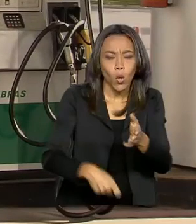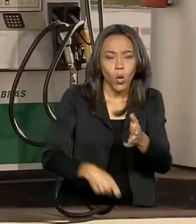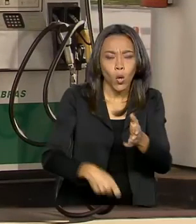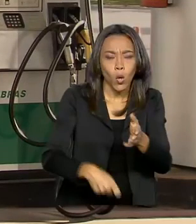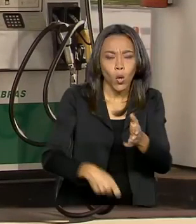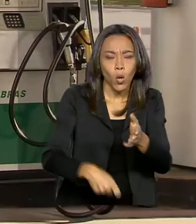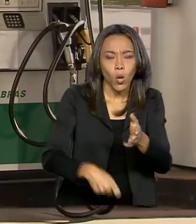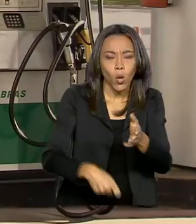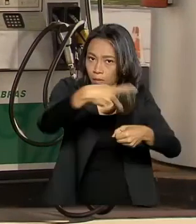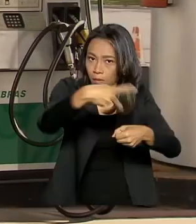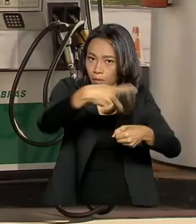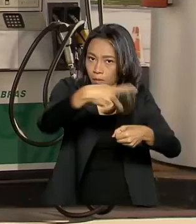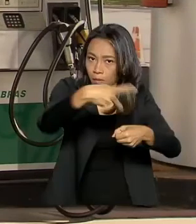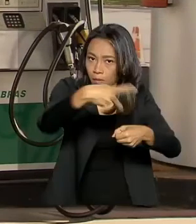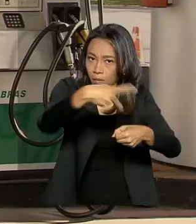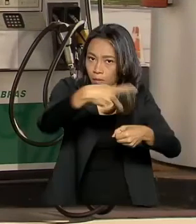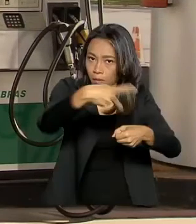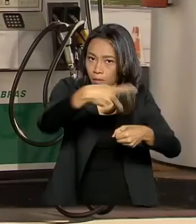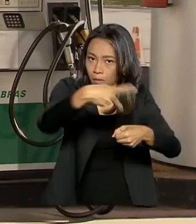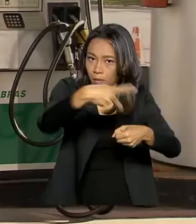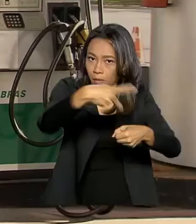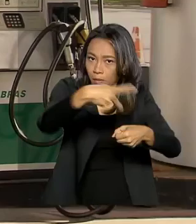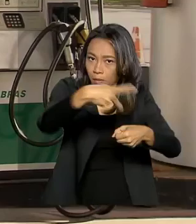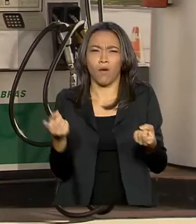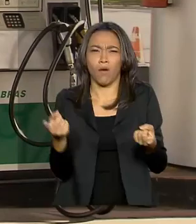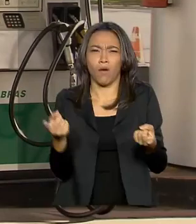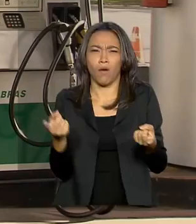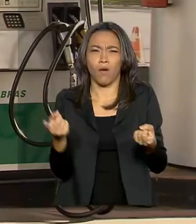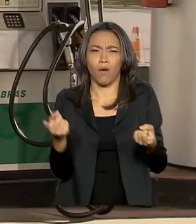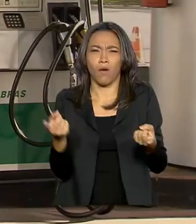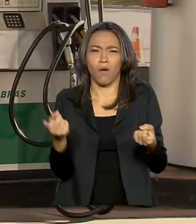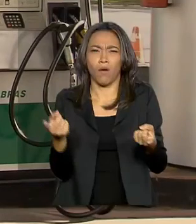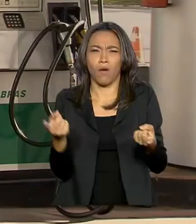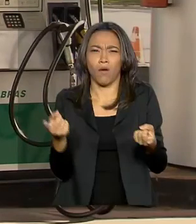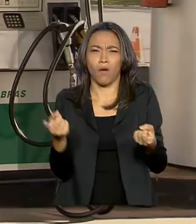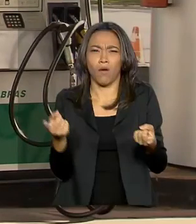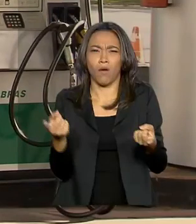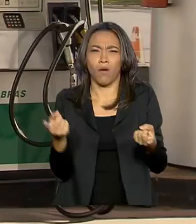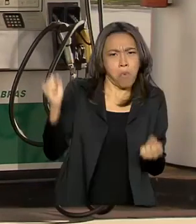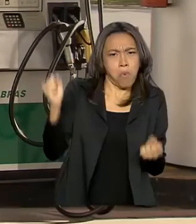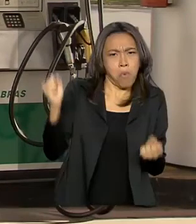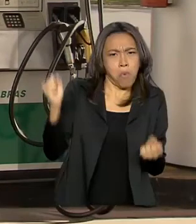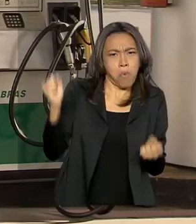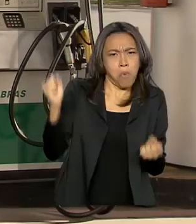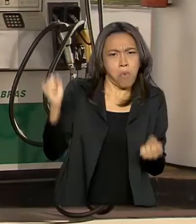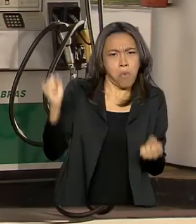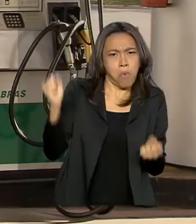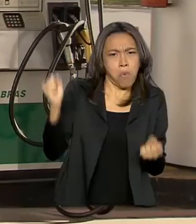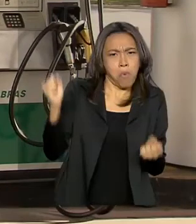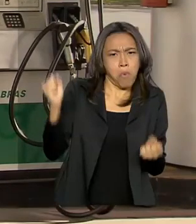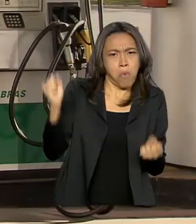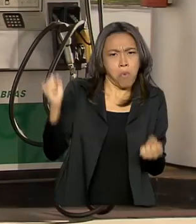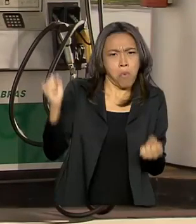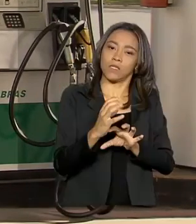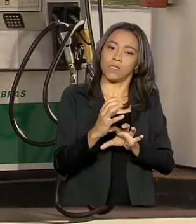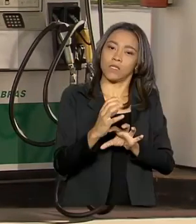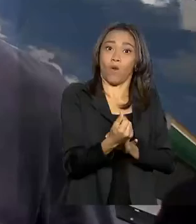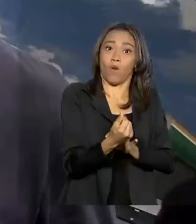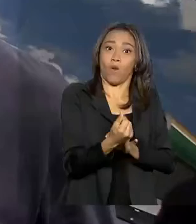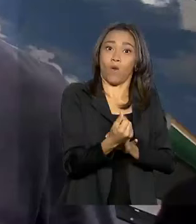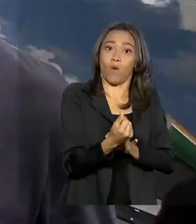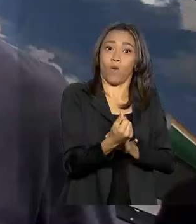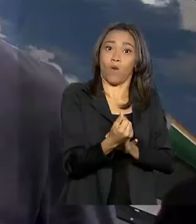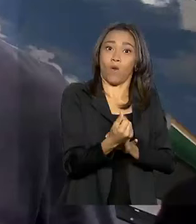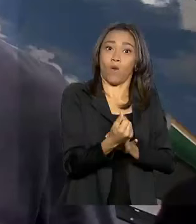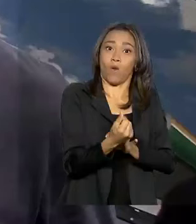Como a possibilidade de um conflito a milhares de quilômetros daqui pode pressionar os preços para cima, muita gente fica preocupada.